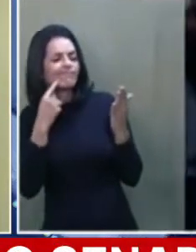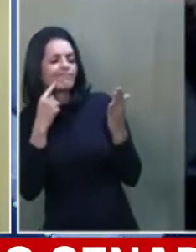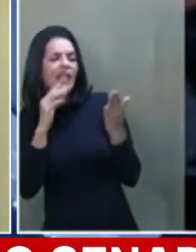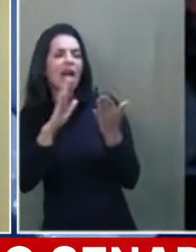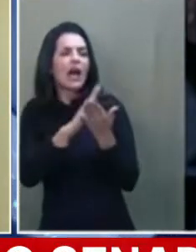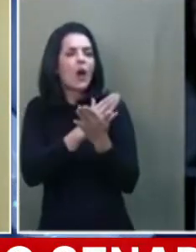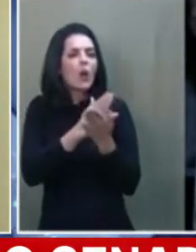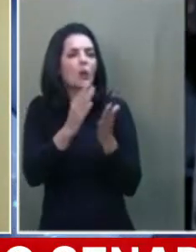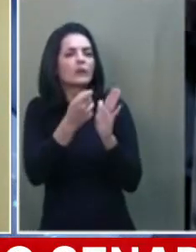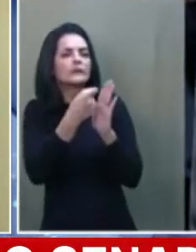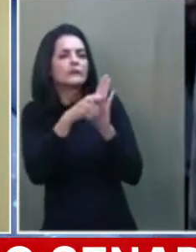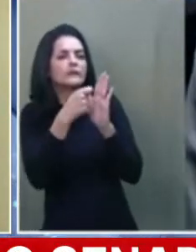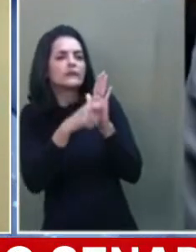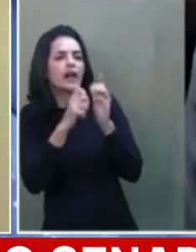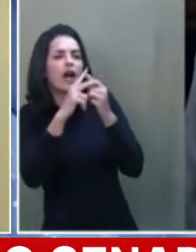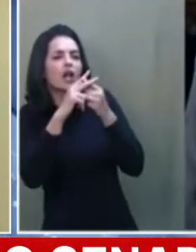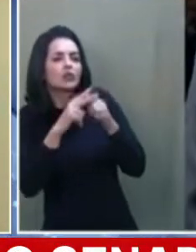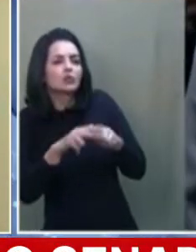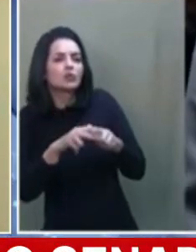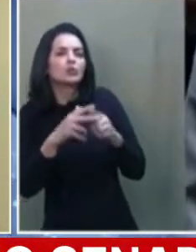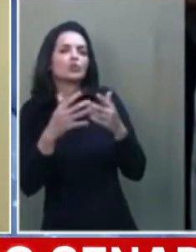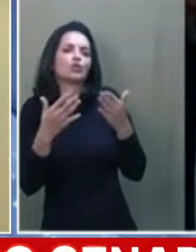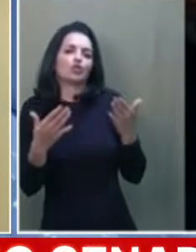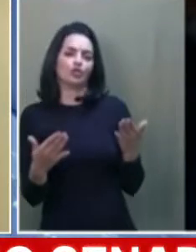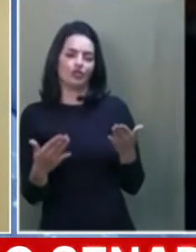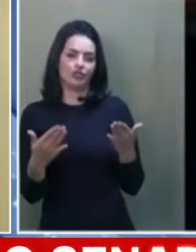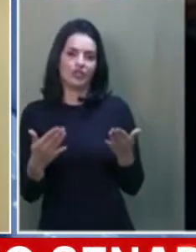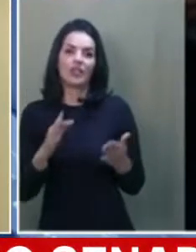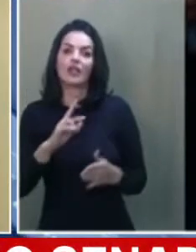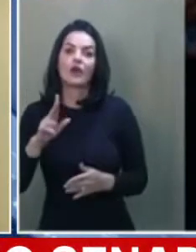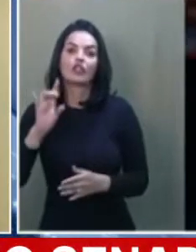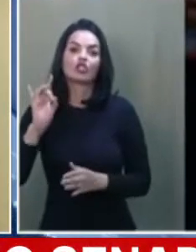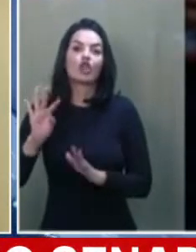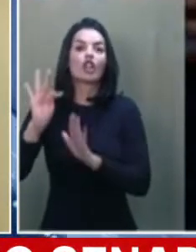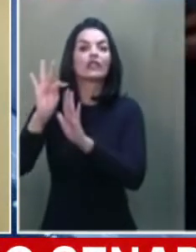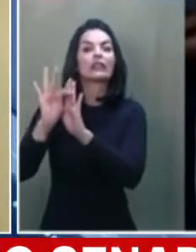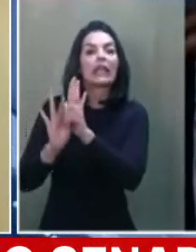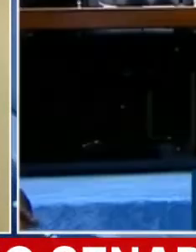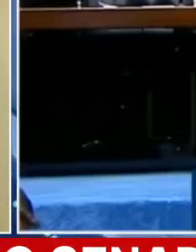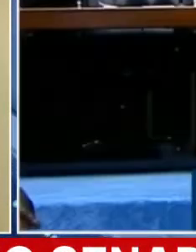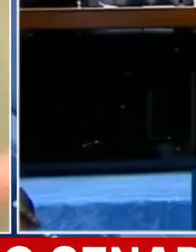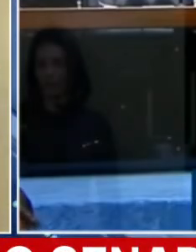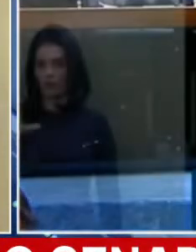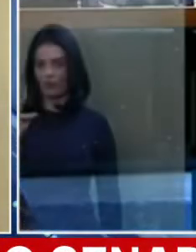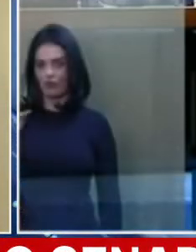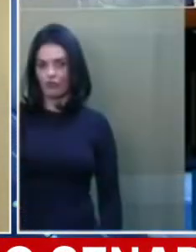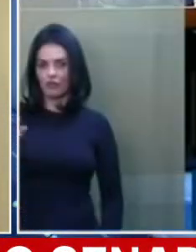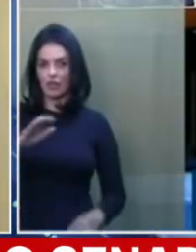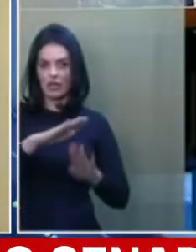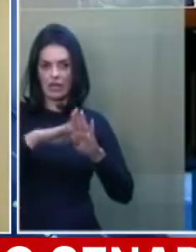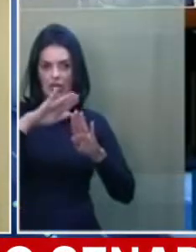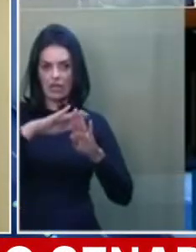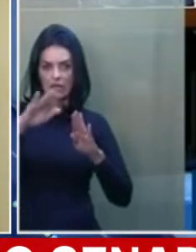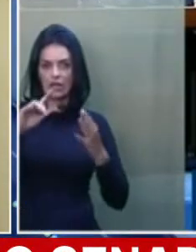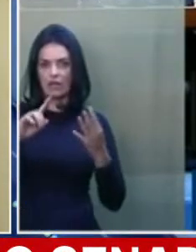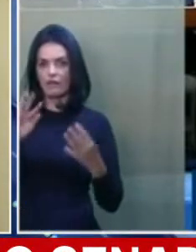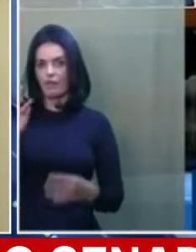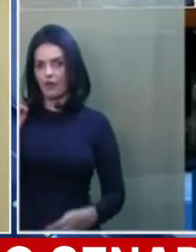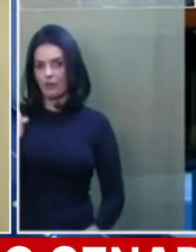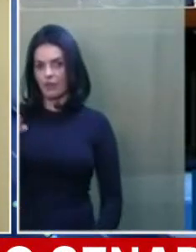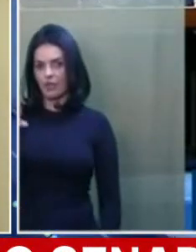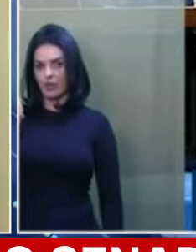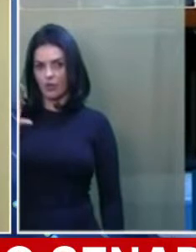Aí eu tenho que lamentar, porque nós, no Senado, queríamos aprovar essas medidas já no ano passado.